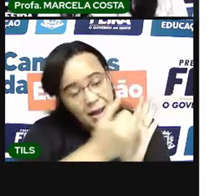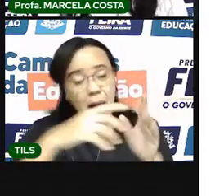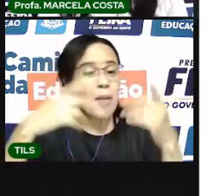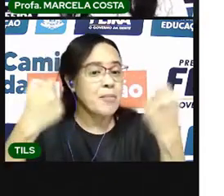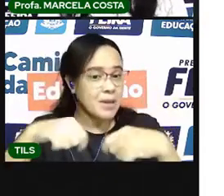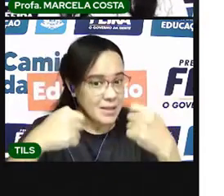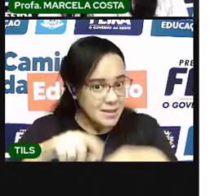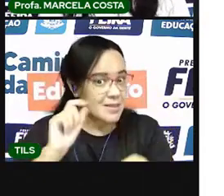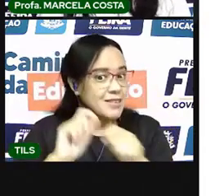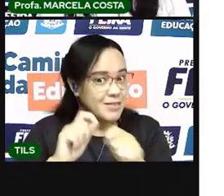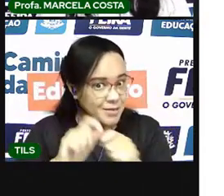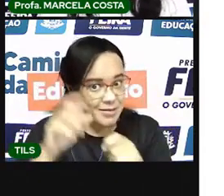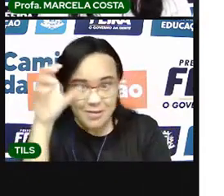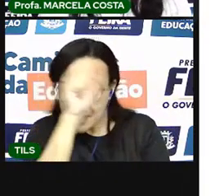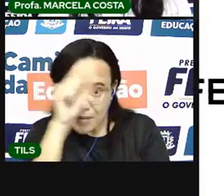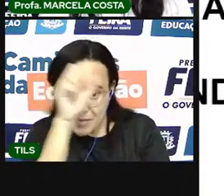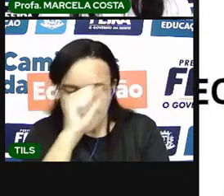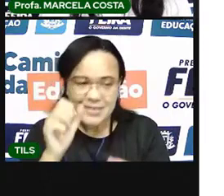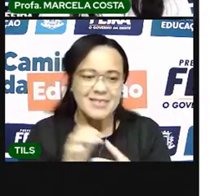uma peteca, tá?